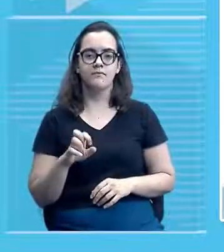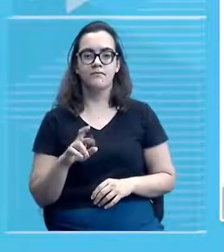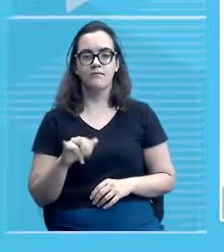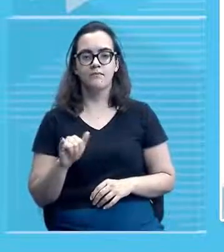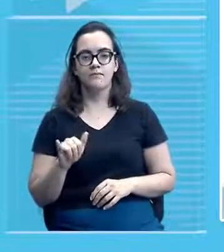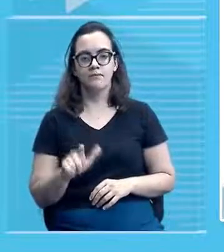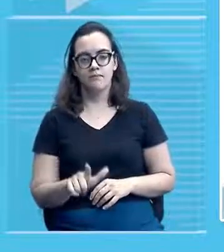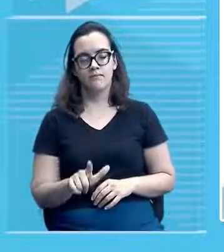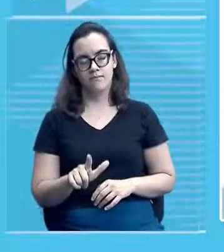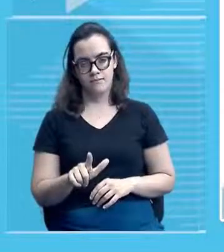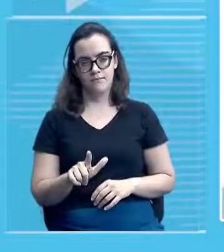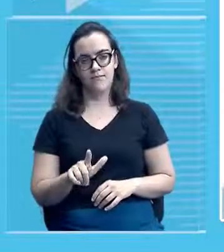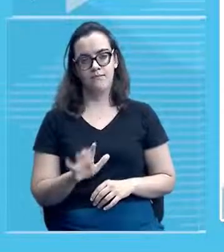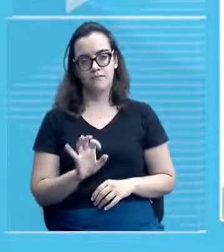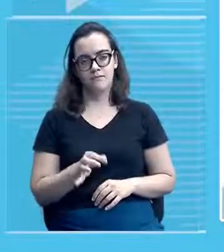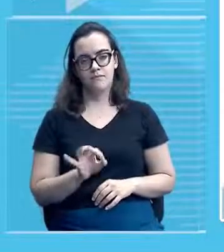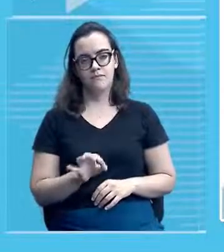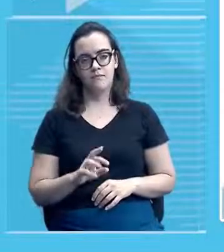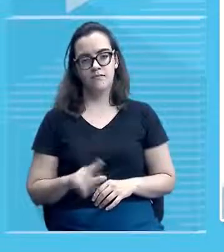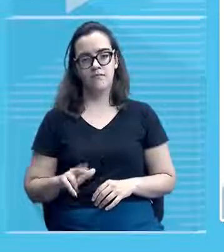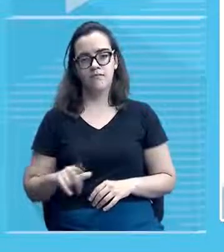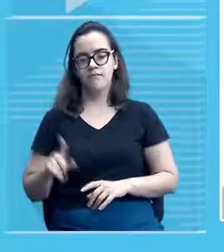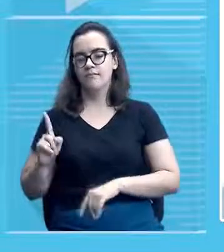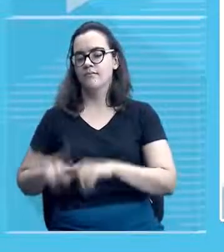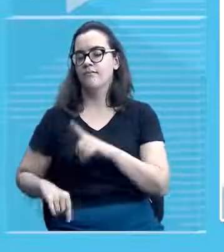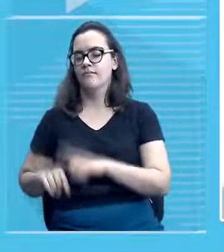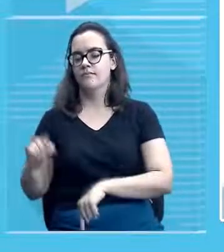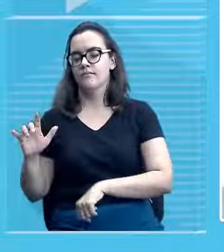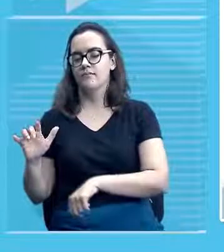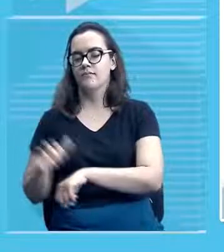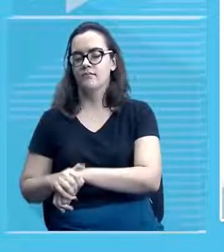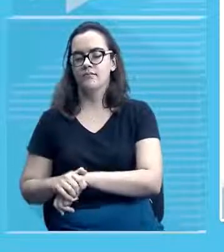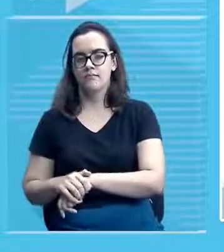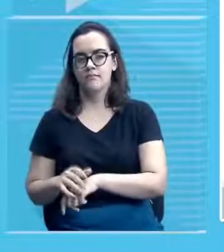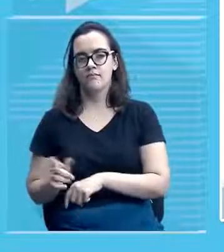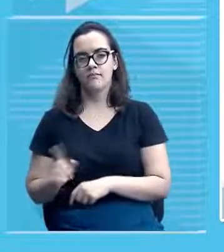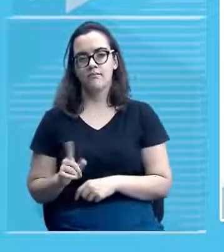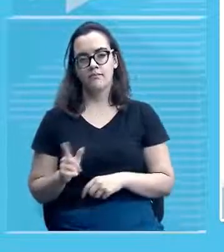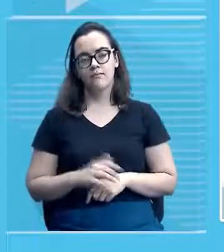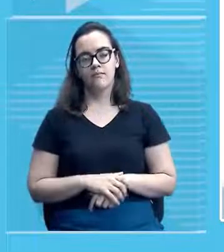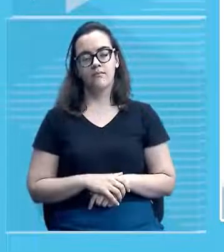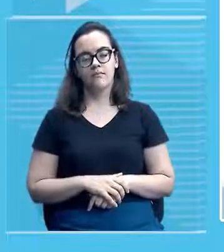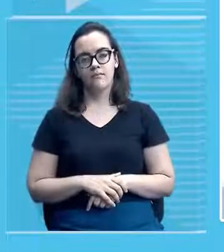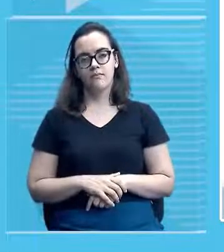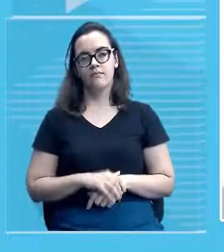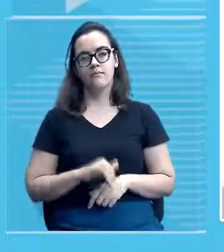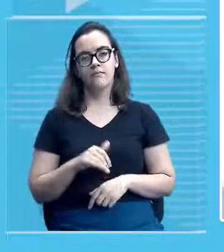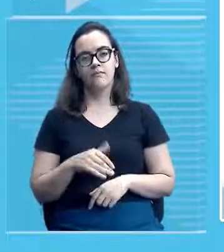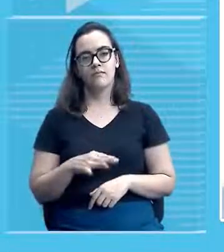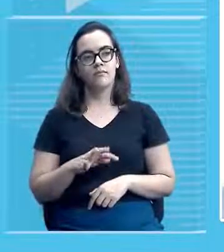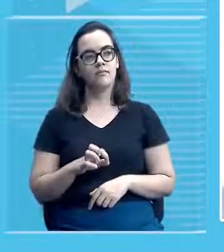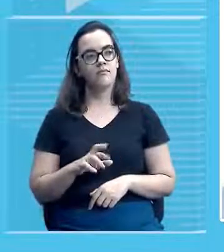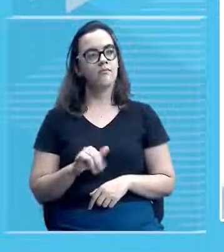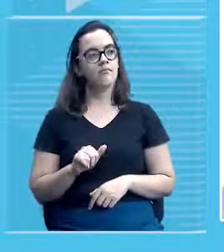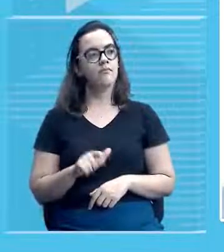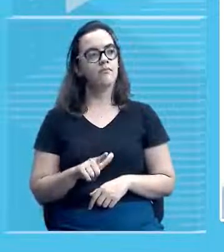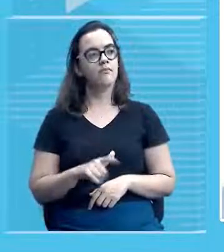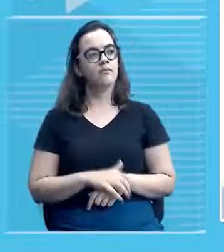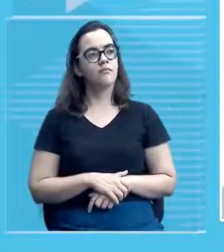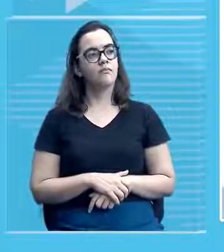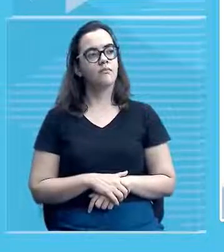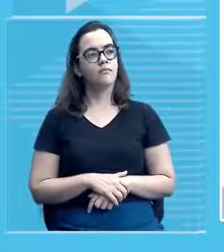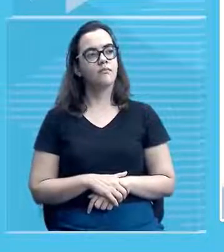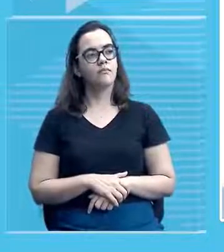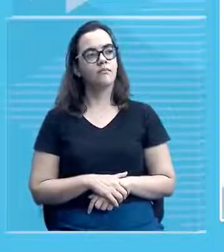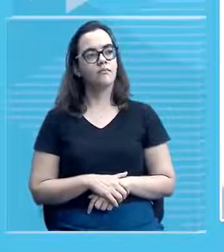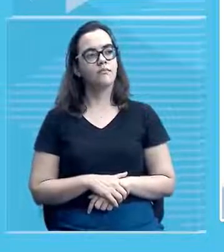proposição 1 ela é de celebrações festas e cultos religiosos aqui nós podemos colocar